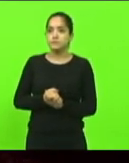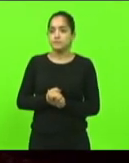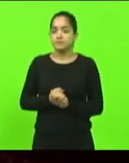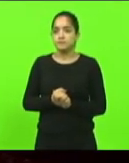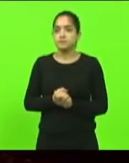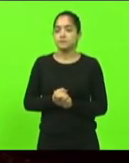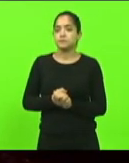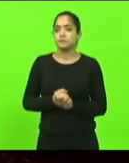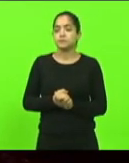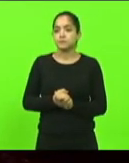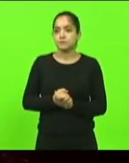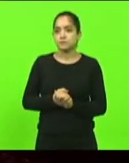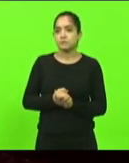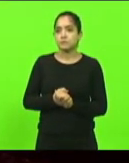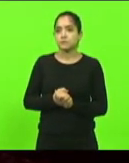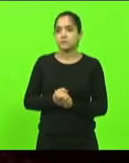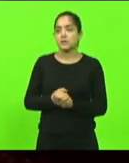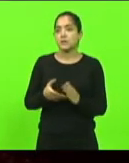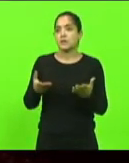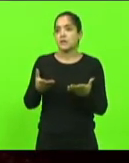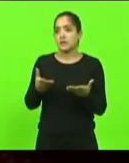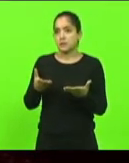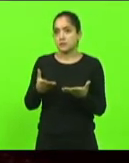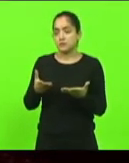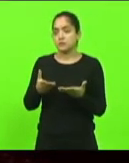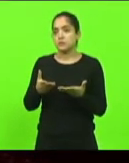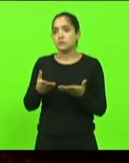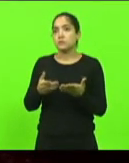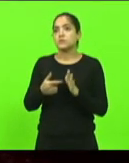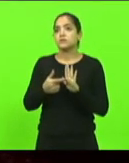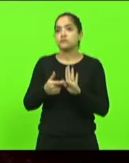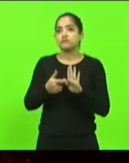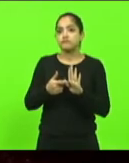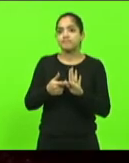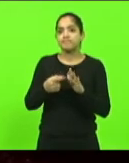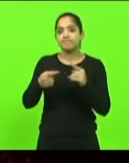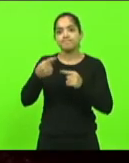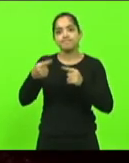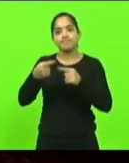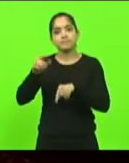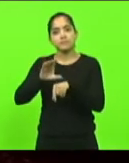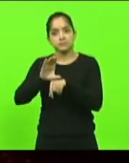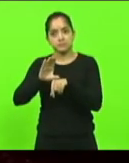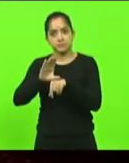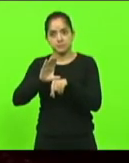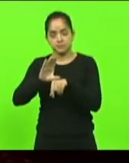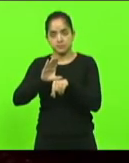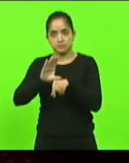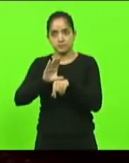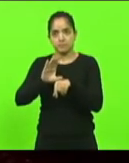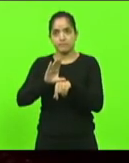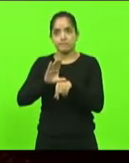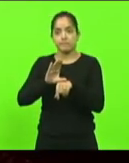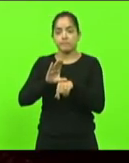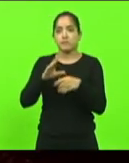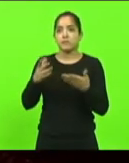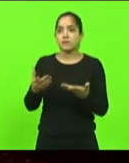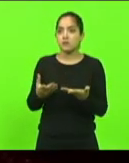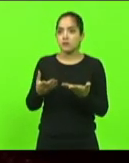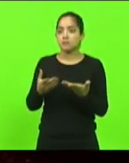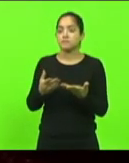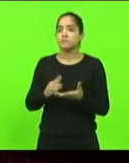Isto está cheio de inconstitucionalidade devido ao vício de